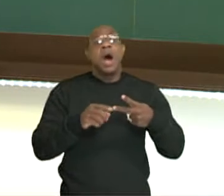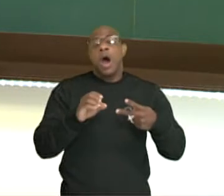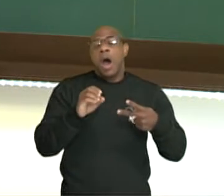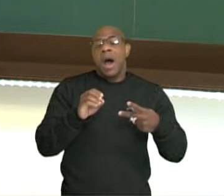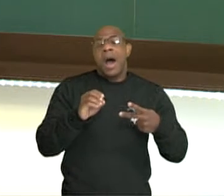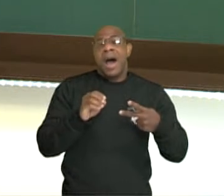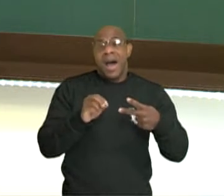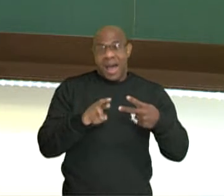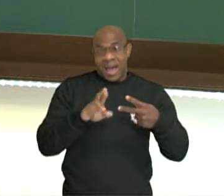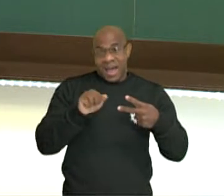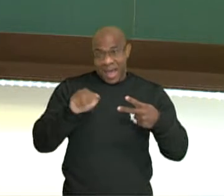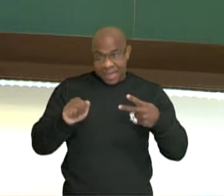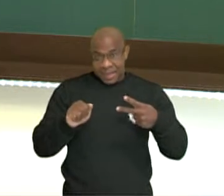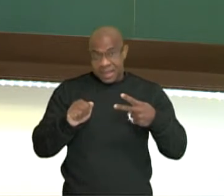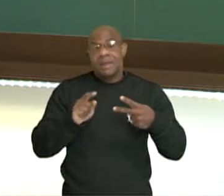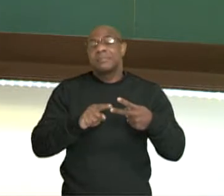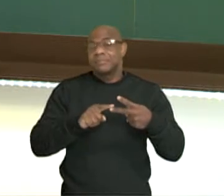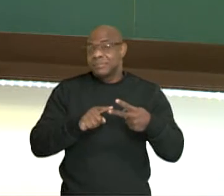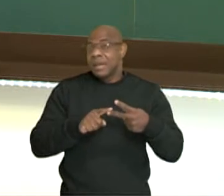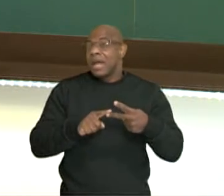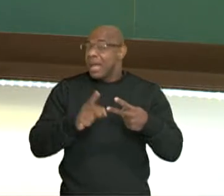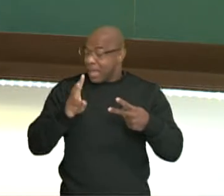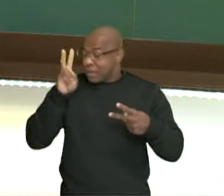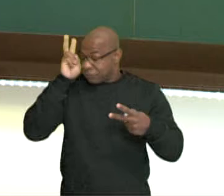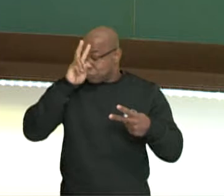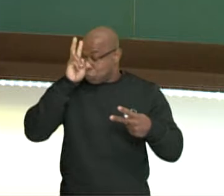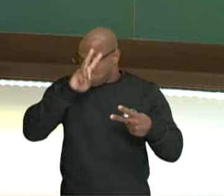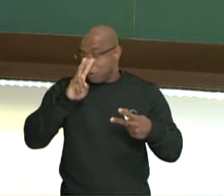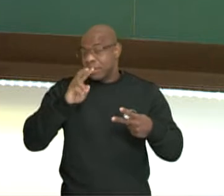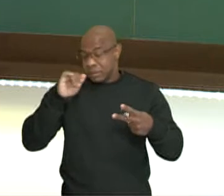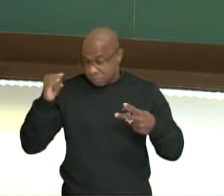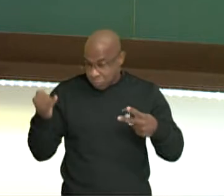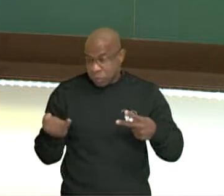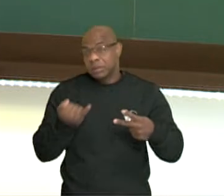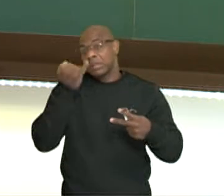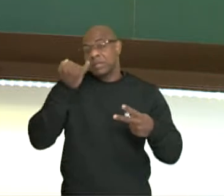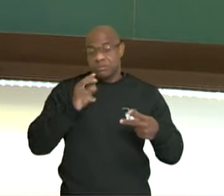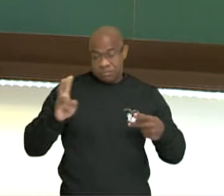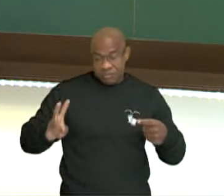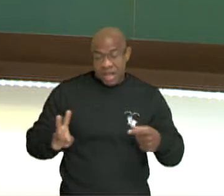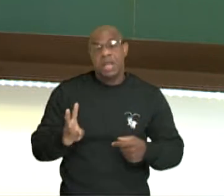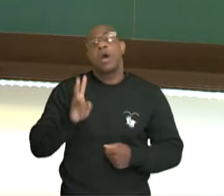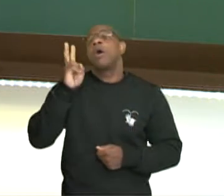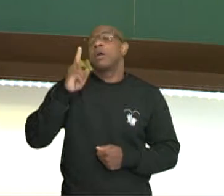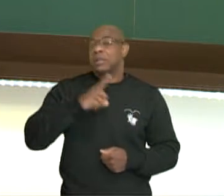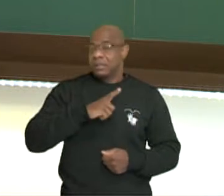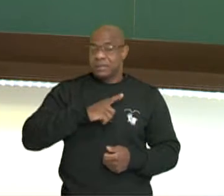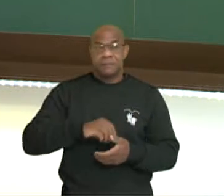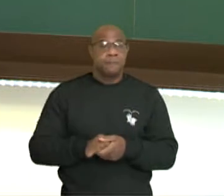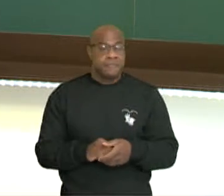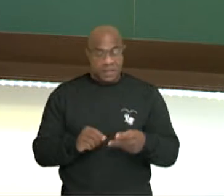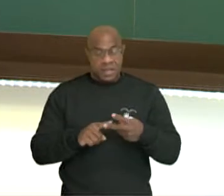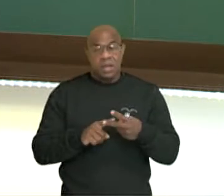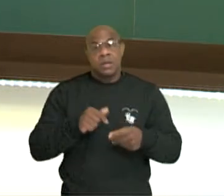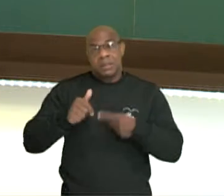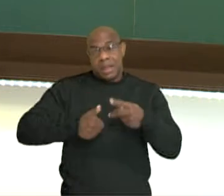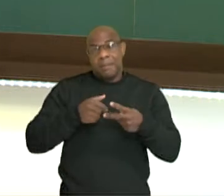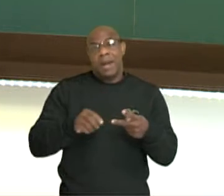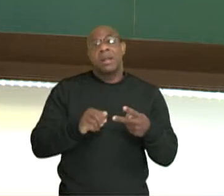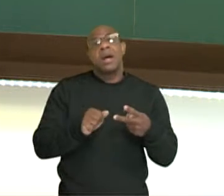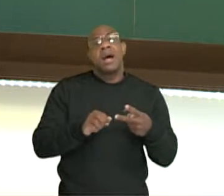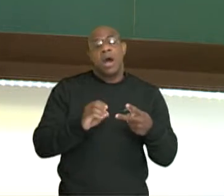guardada às sete chaves, com valor imensurável. Imensurável, né? Uma obra-rara, para você ter uma ideia, quando você tiver curiosidade,